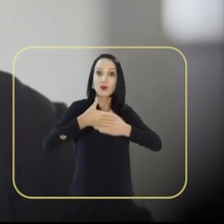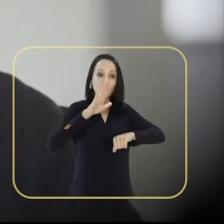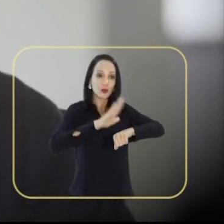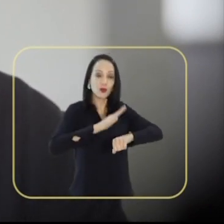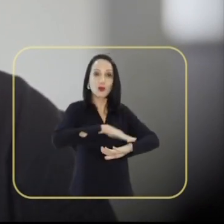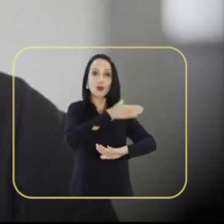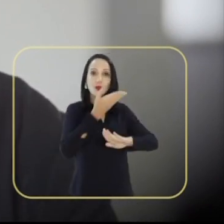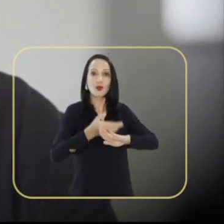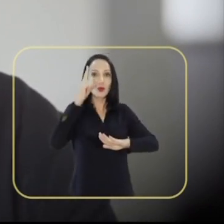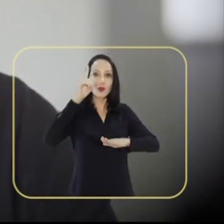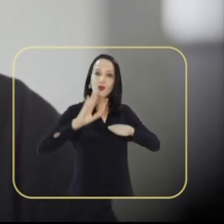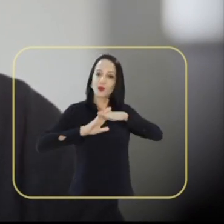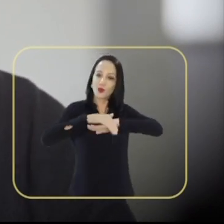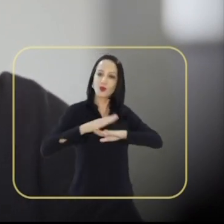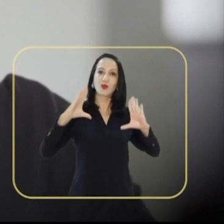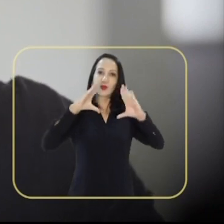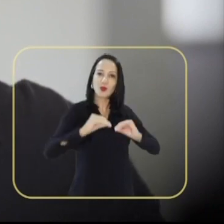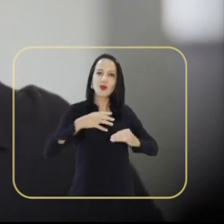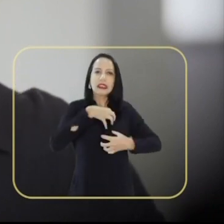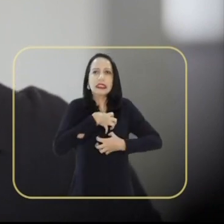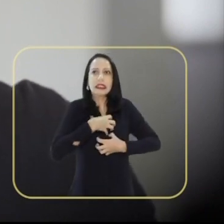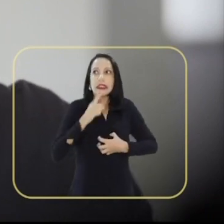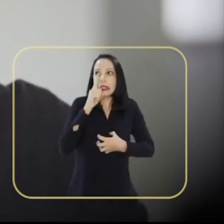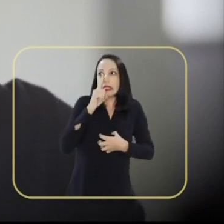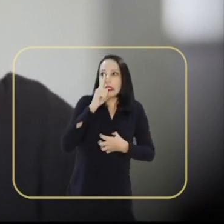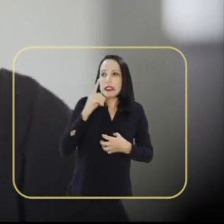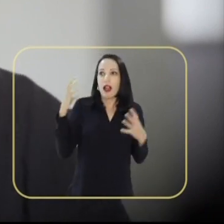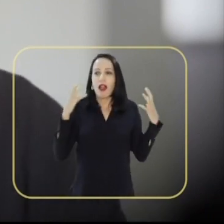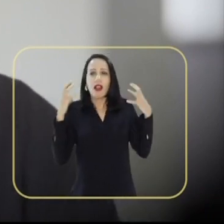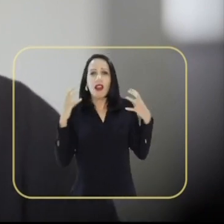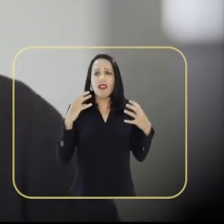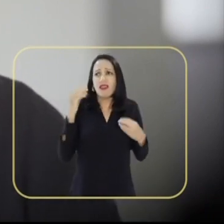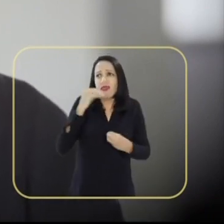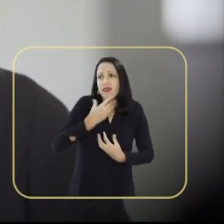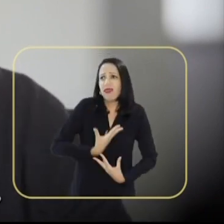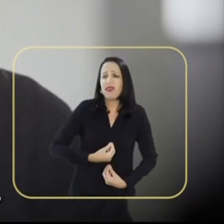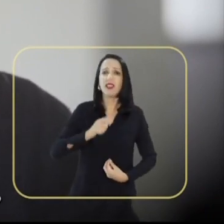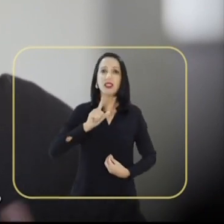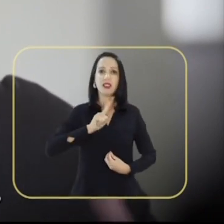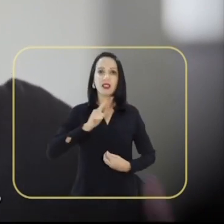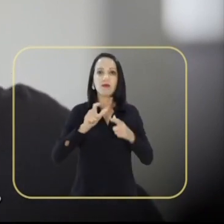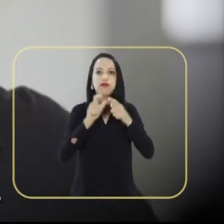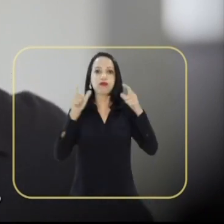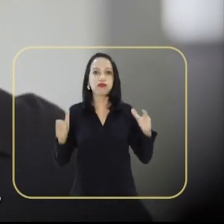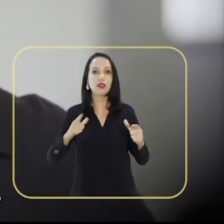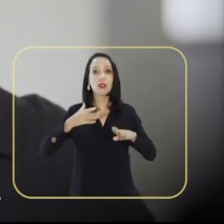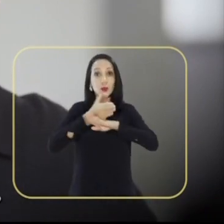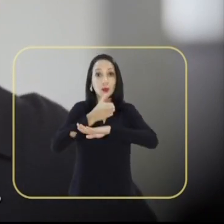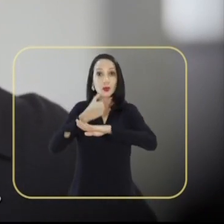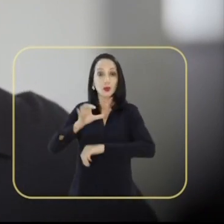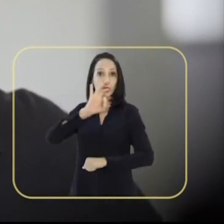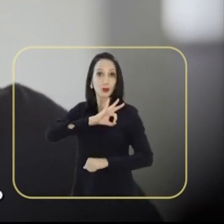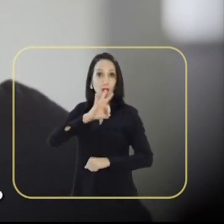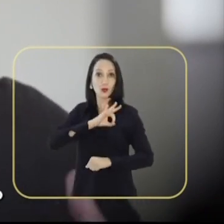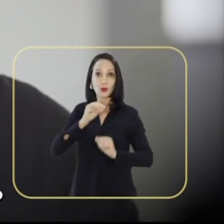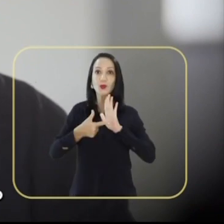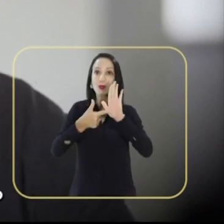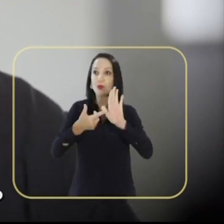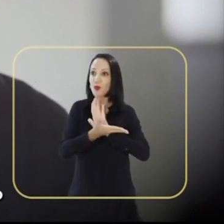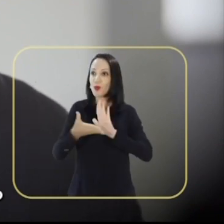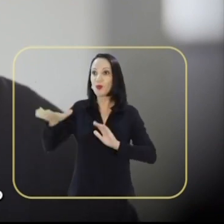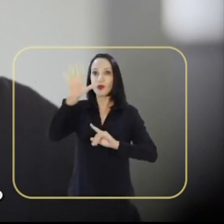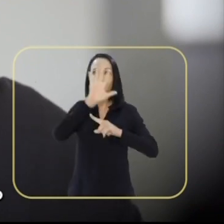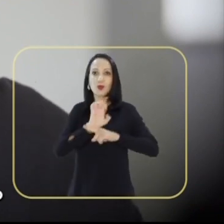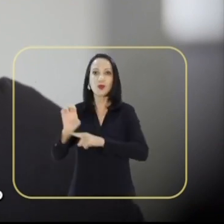a qualquer momento do dia e da noite, quando se sentir em perigo e fragilizado. Além de ampliar a atuação das delegacias, vamos